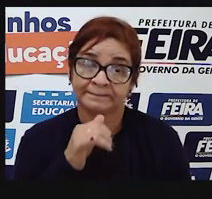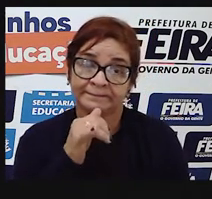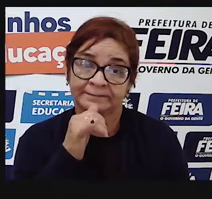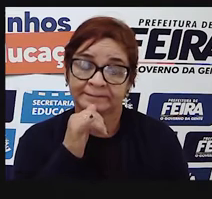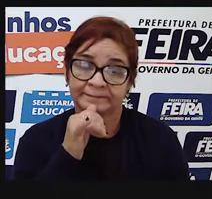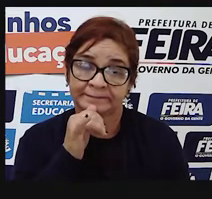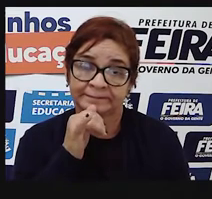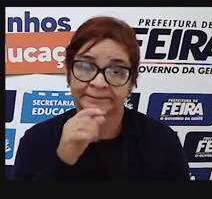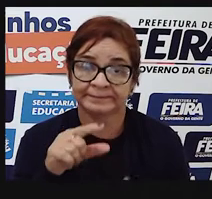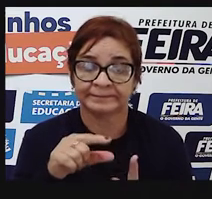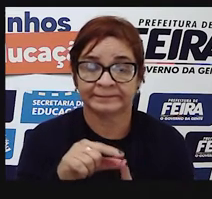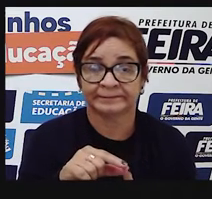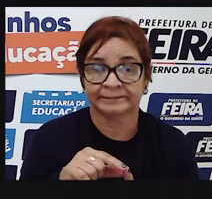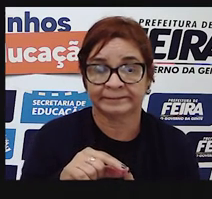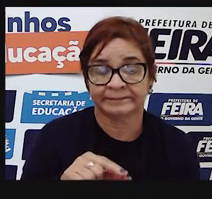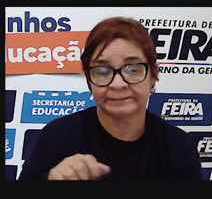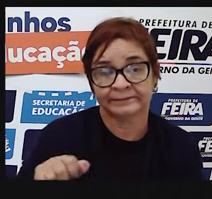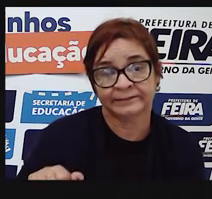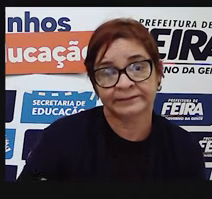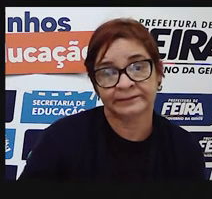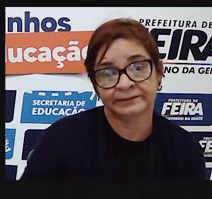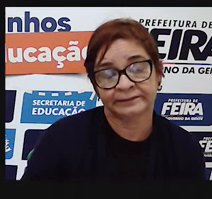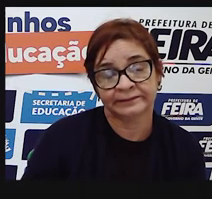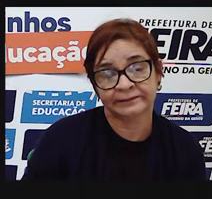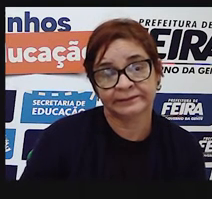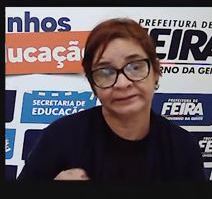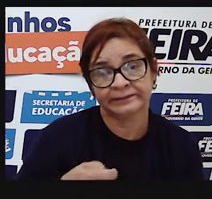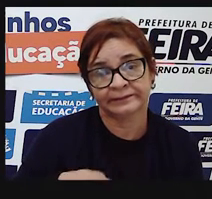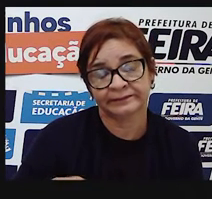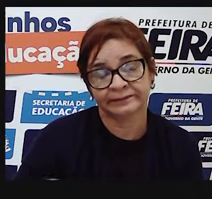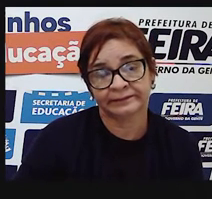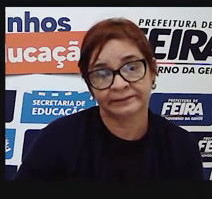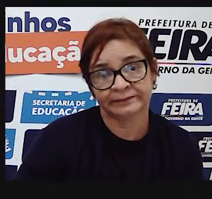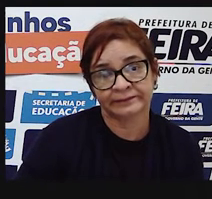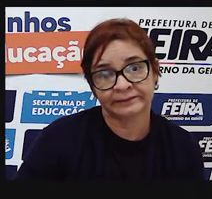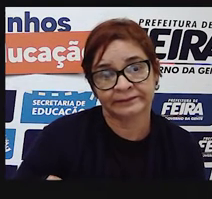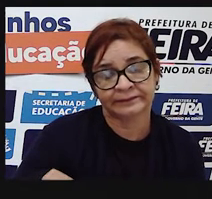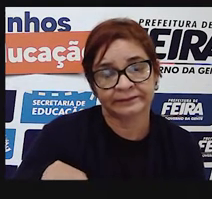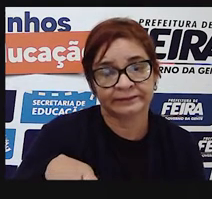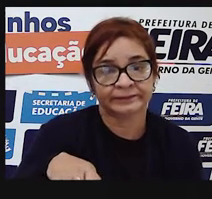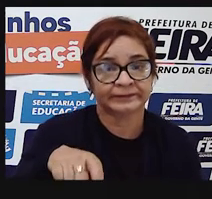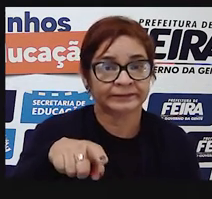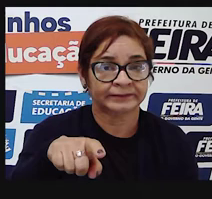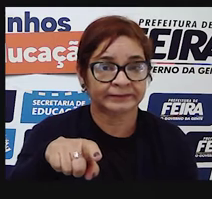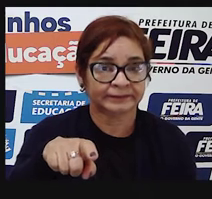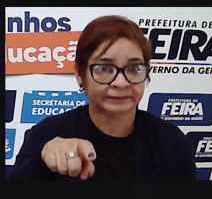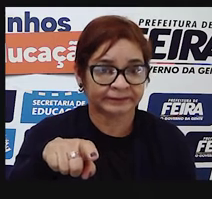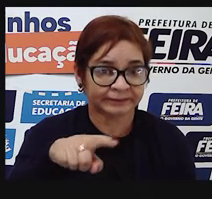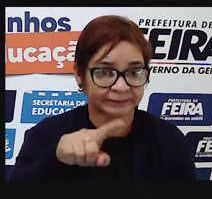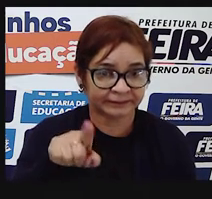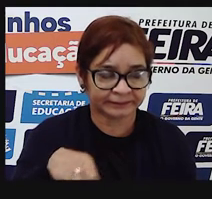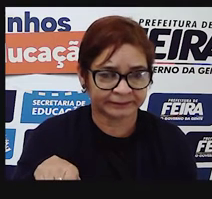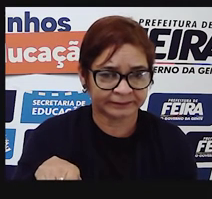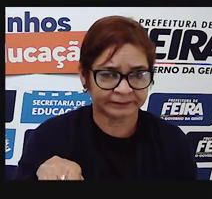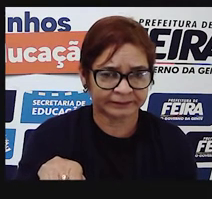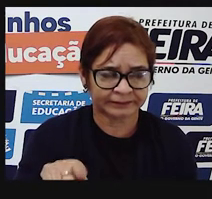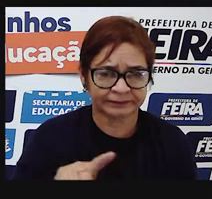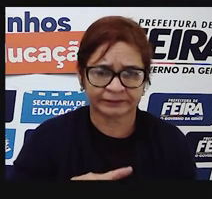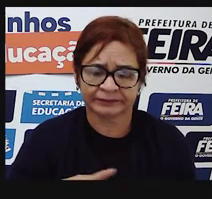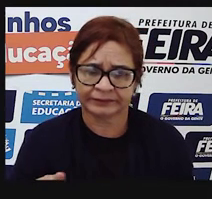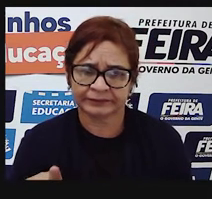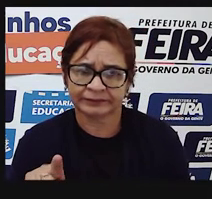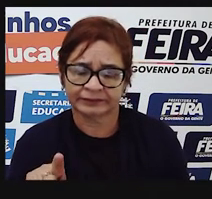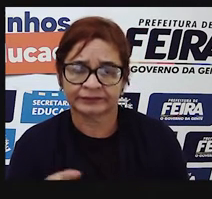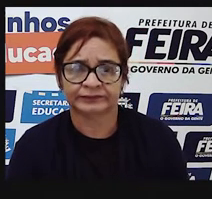a palavra exército teria que ser escrito com Z. E não com X. A palavra-chave teria que ser